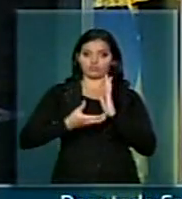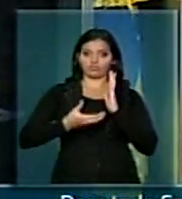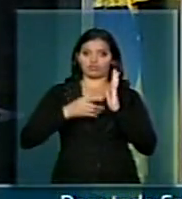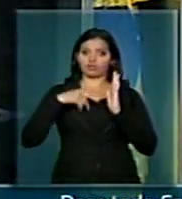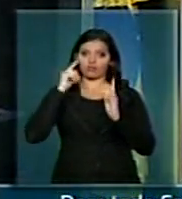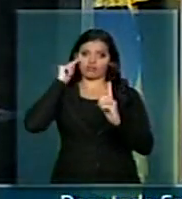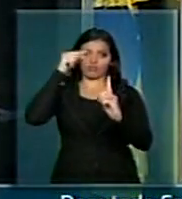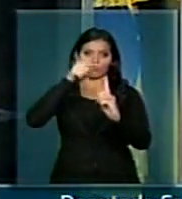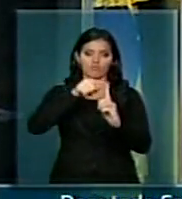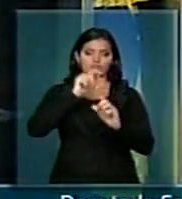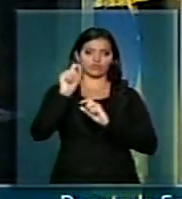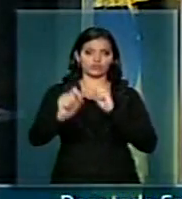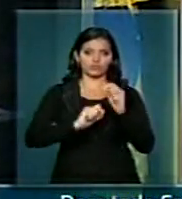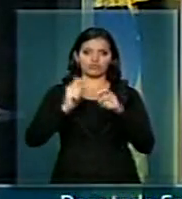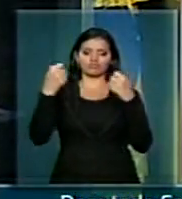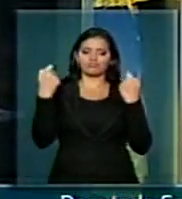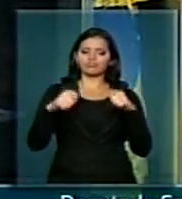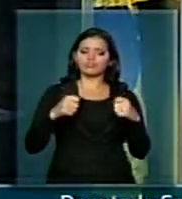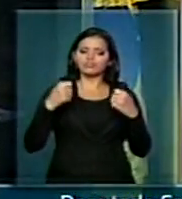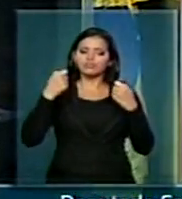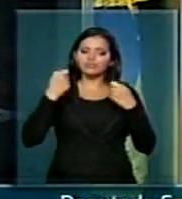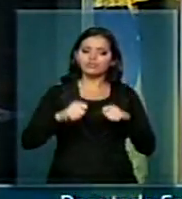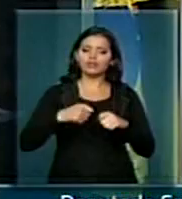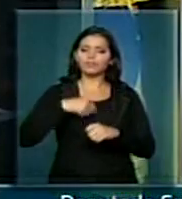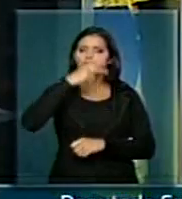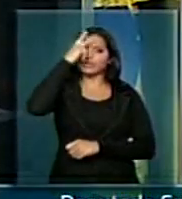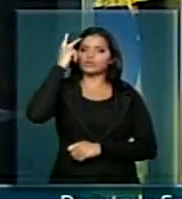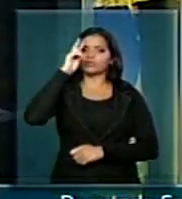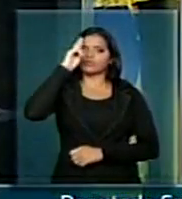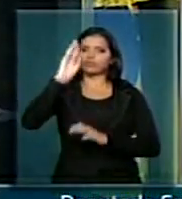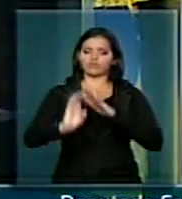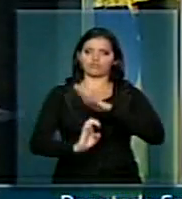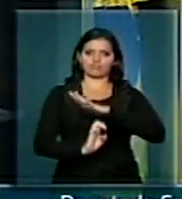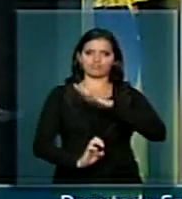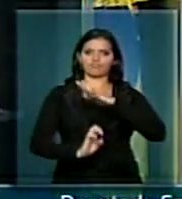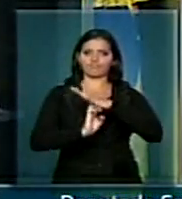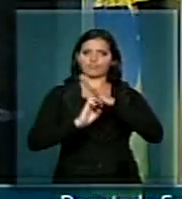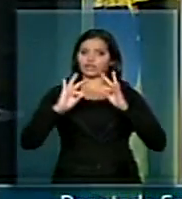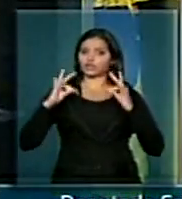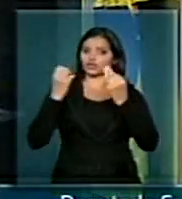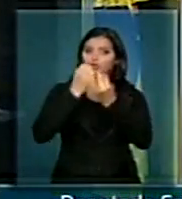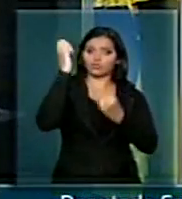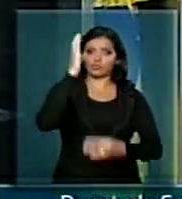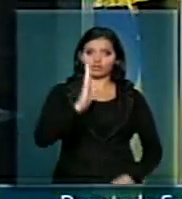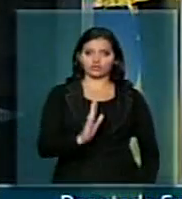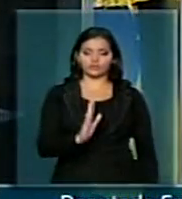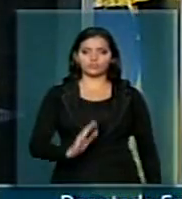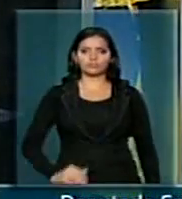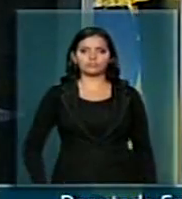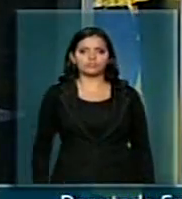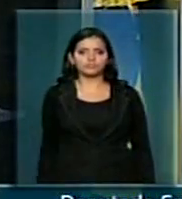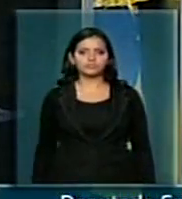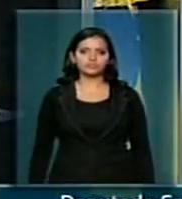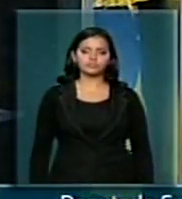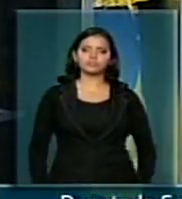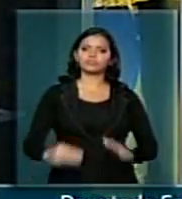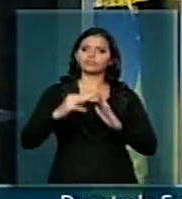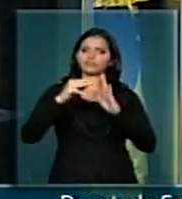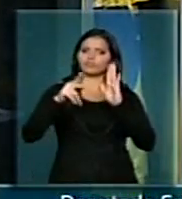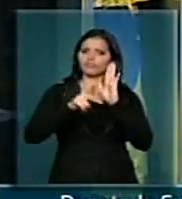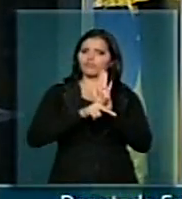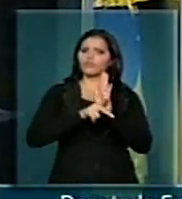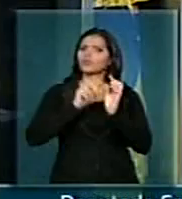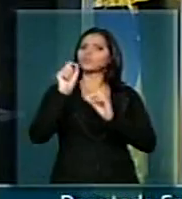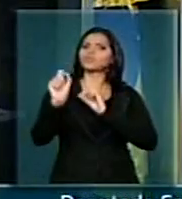correspondem à necessidade dos empreendedores de todos os o país, medidas como o